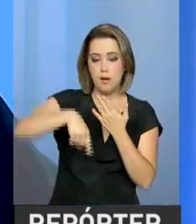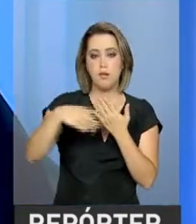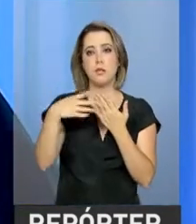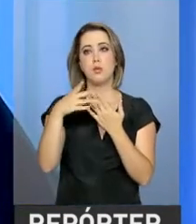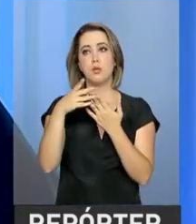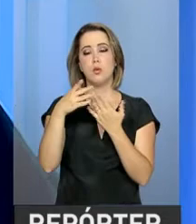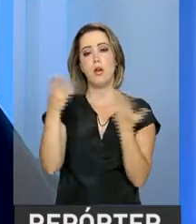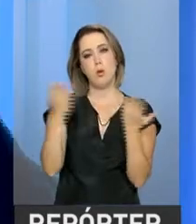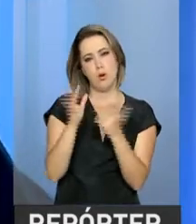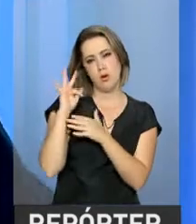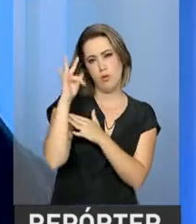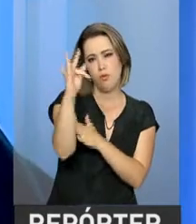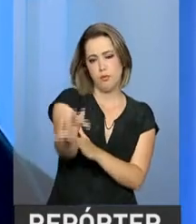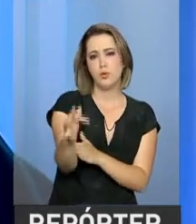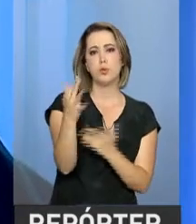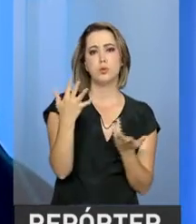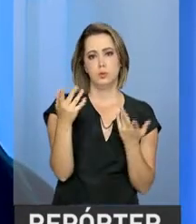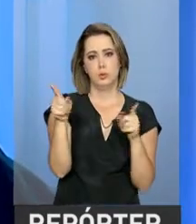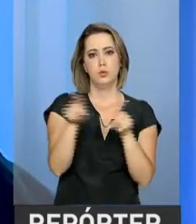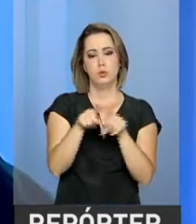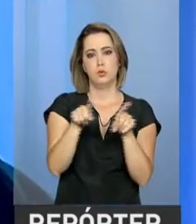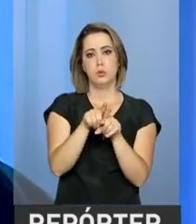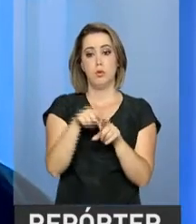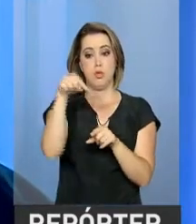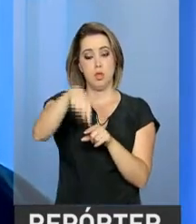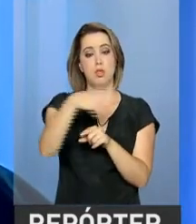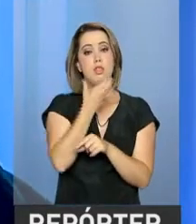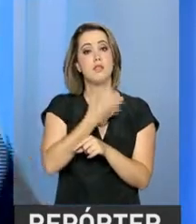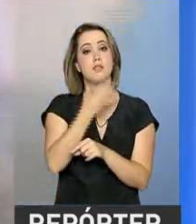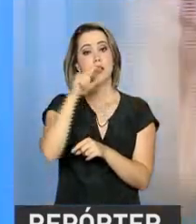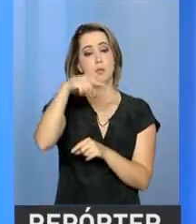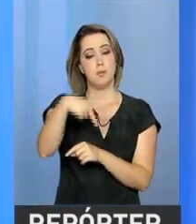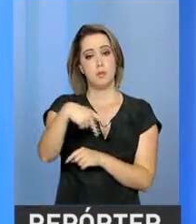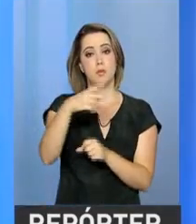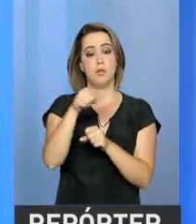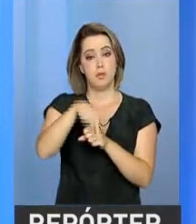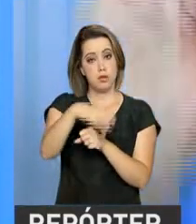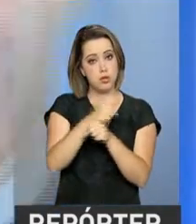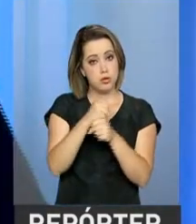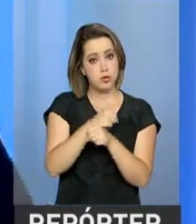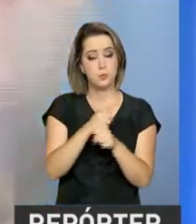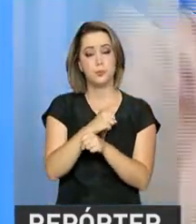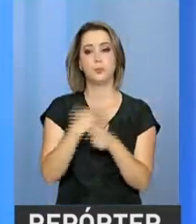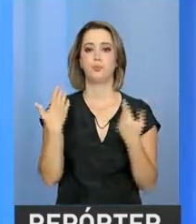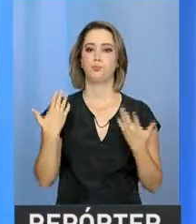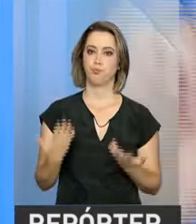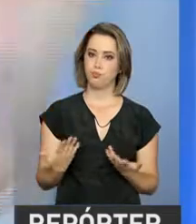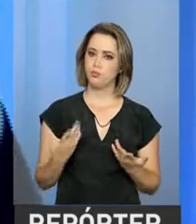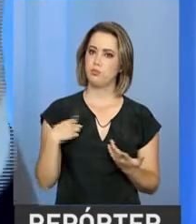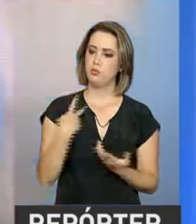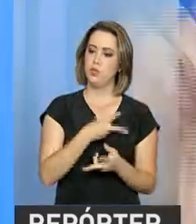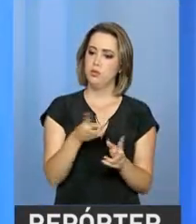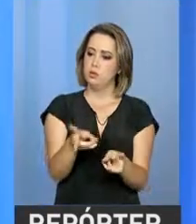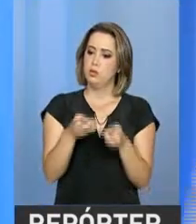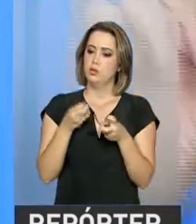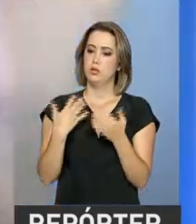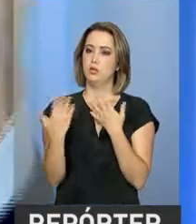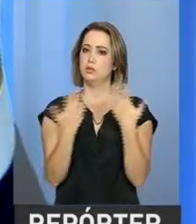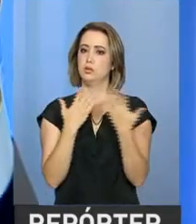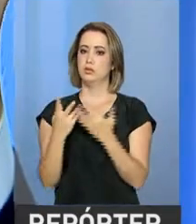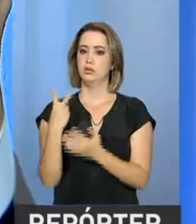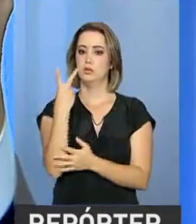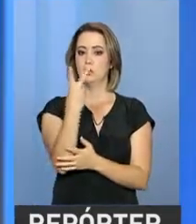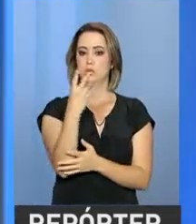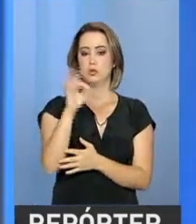estará previstamente no final de 2017. Nesse sentido, a nossa previsão é acima de 2